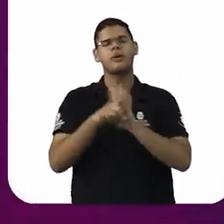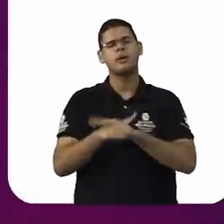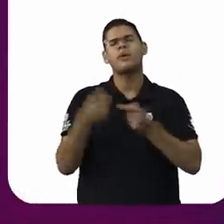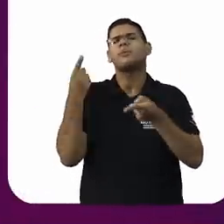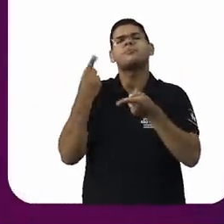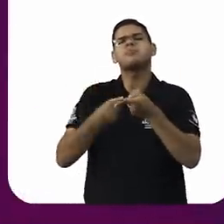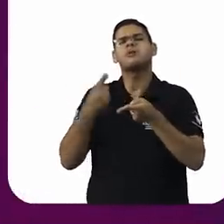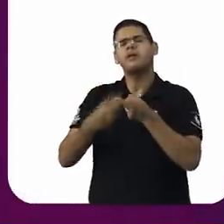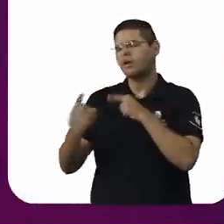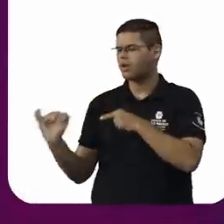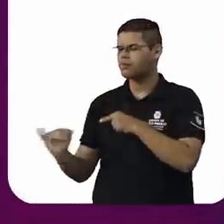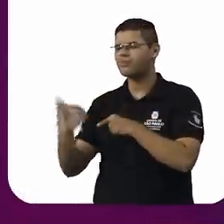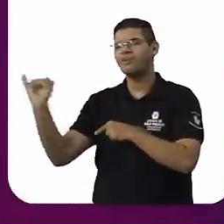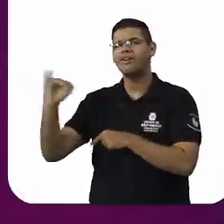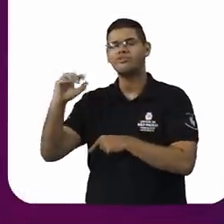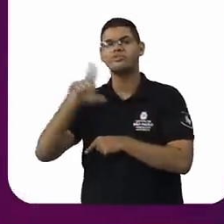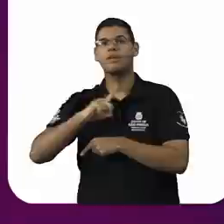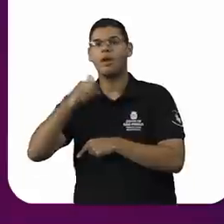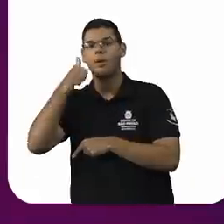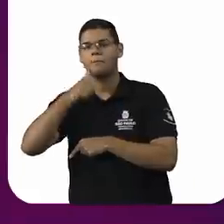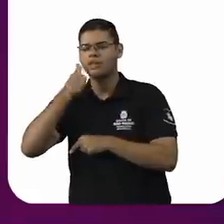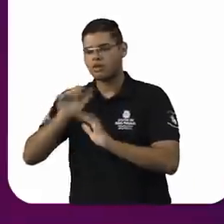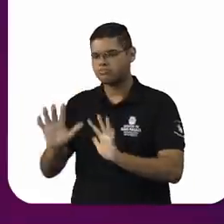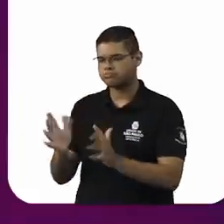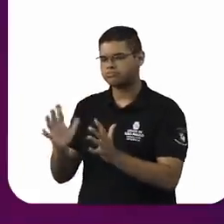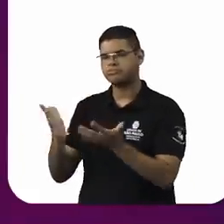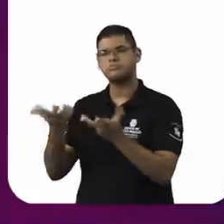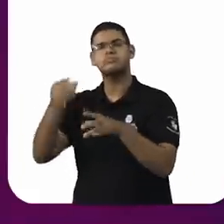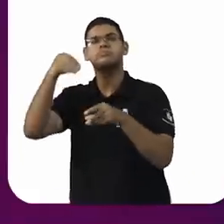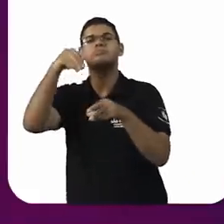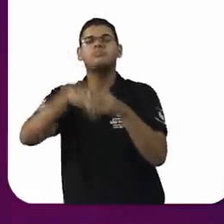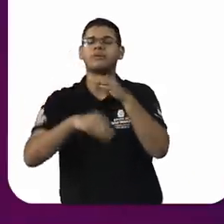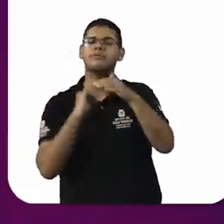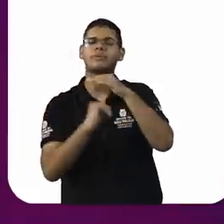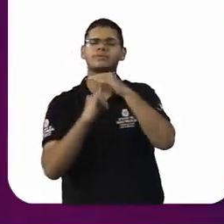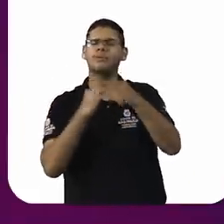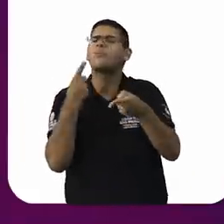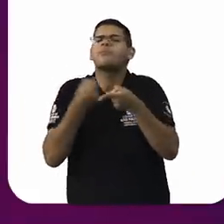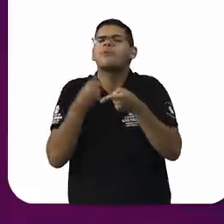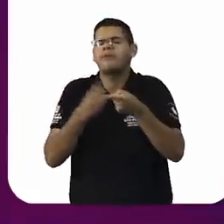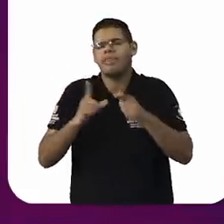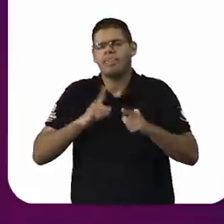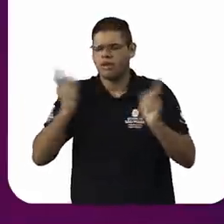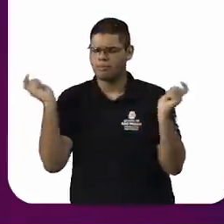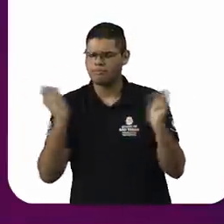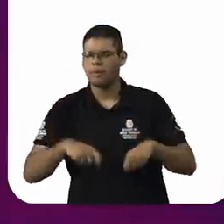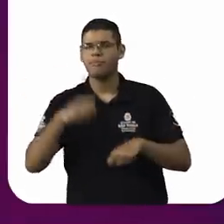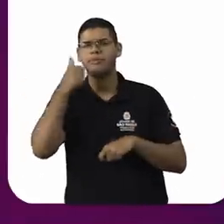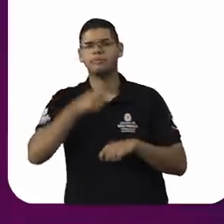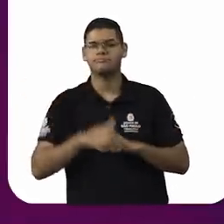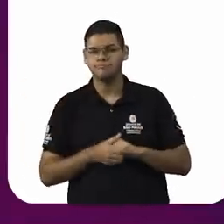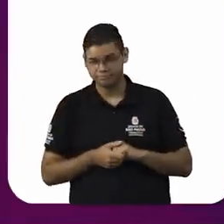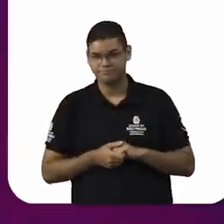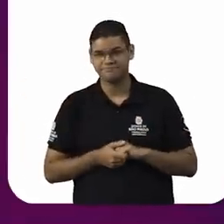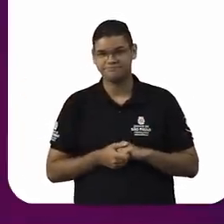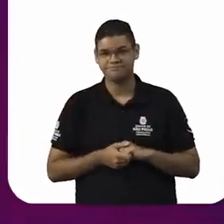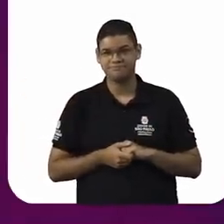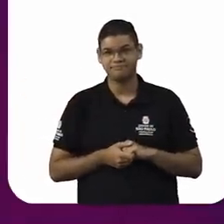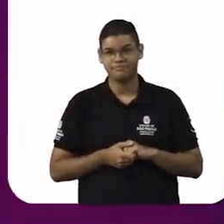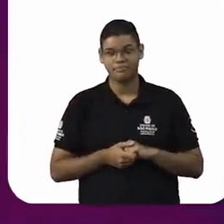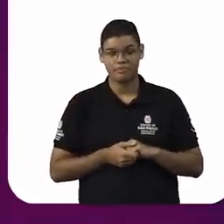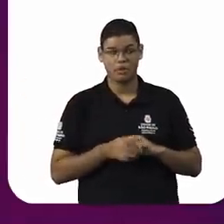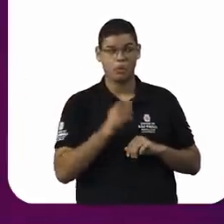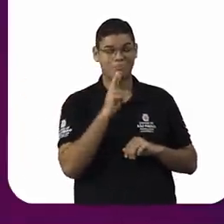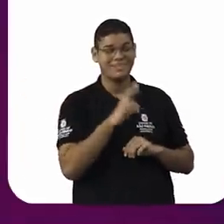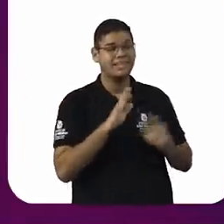da agenda das instituições e dos órgãos públicos? Bom, Fernanda, a própria ONU considera que a